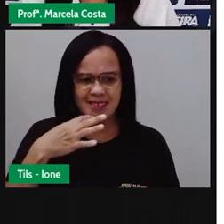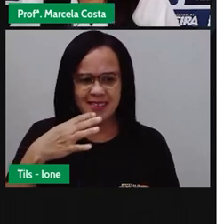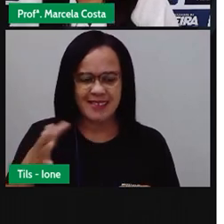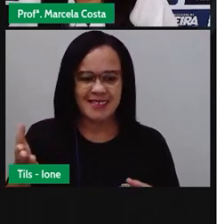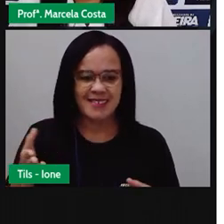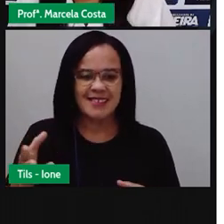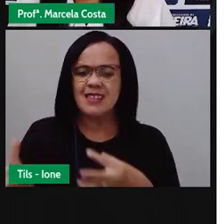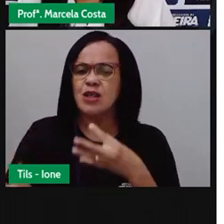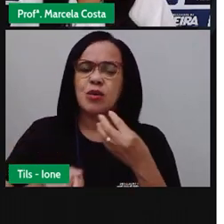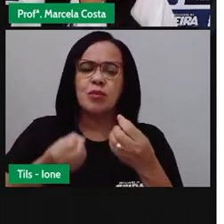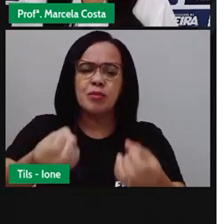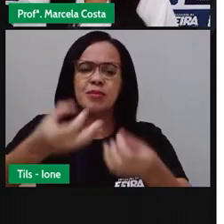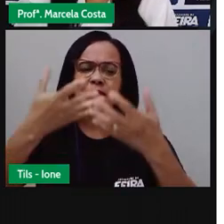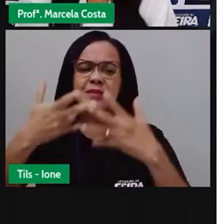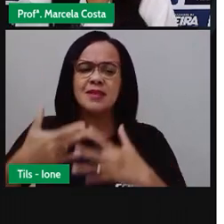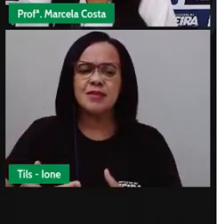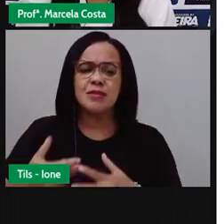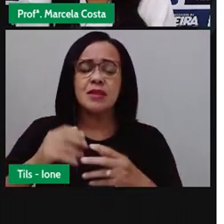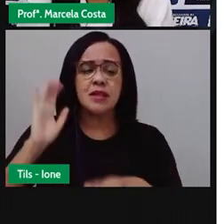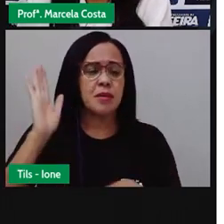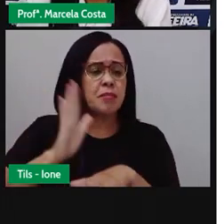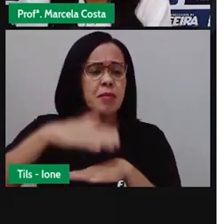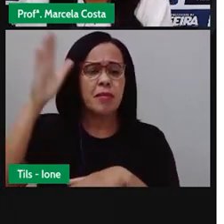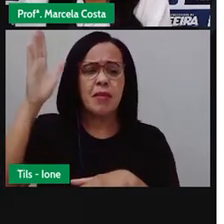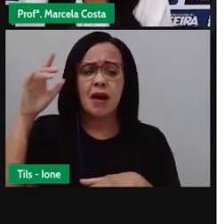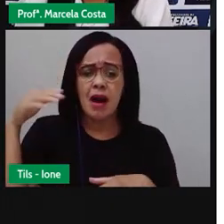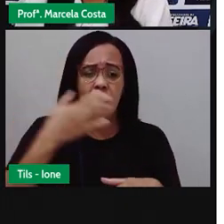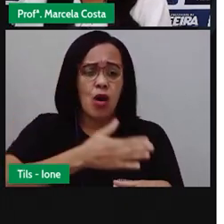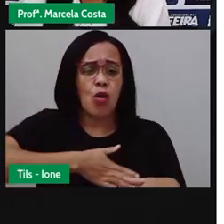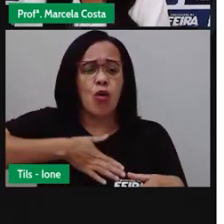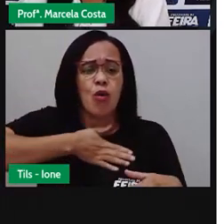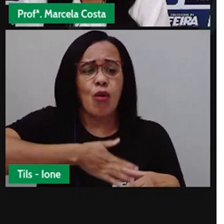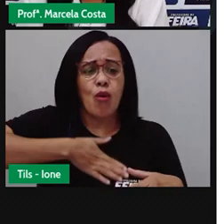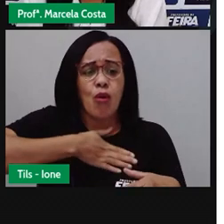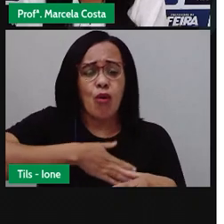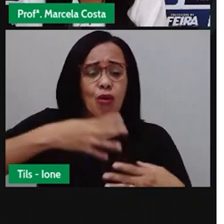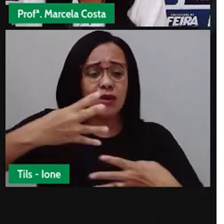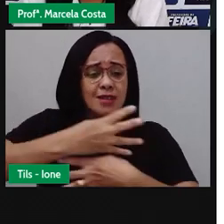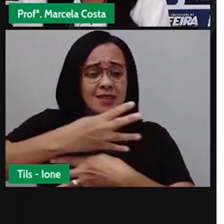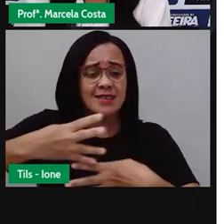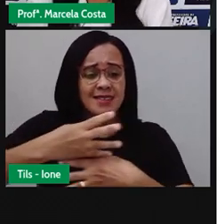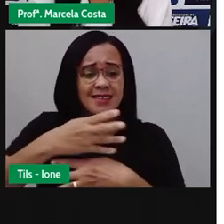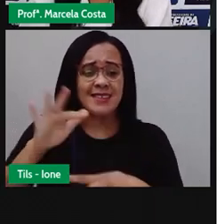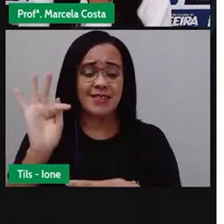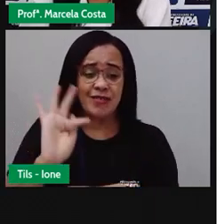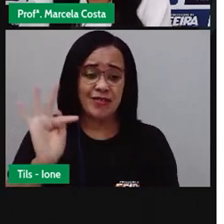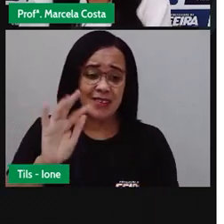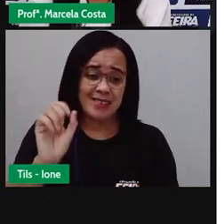Conta pra mim, que é que você mais gosta aqui na nossa cidade?